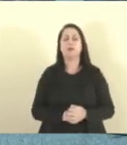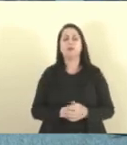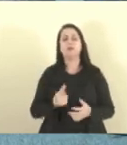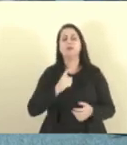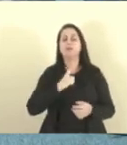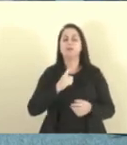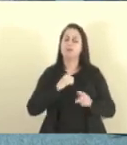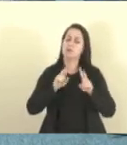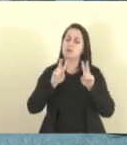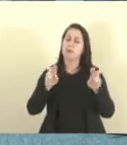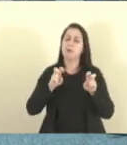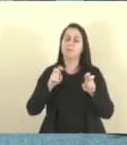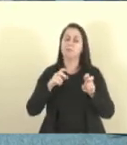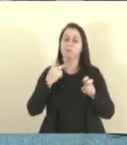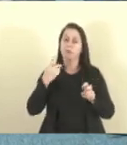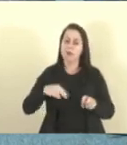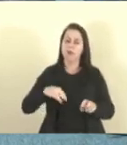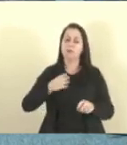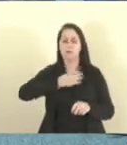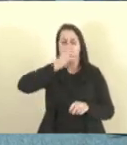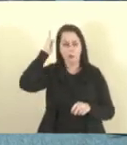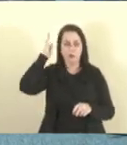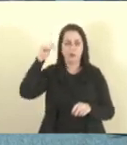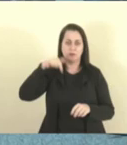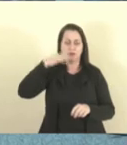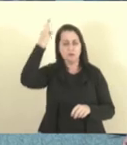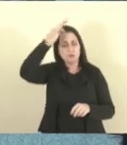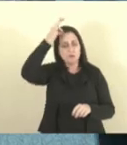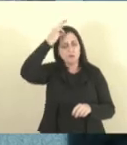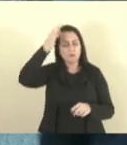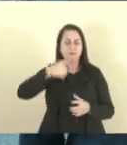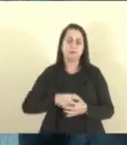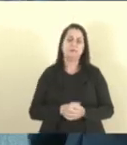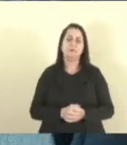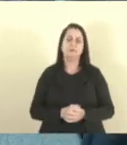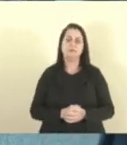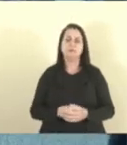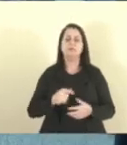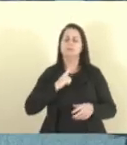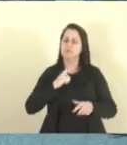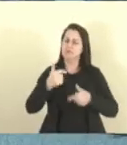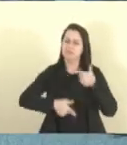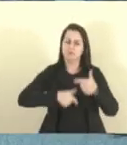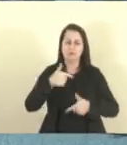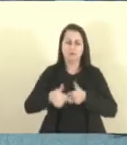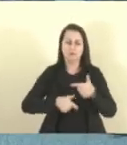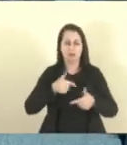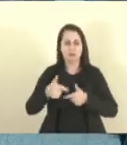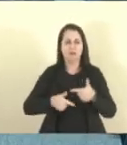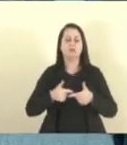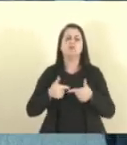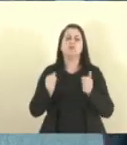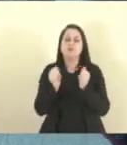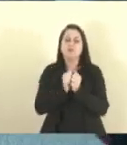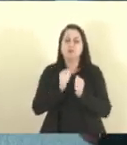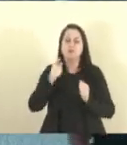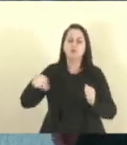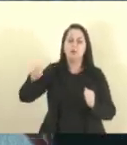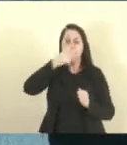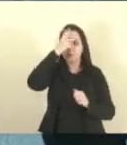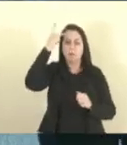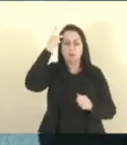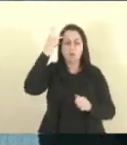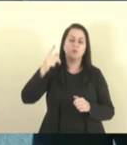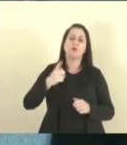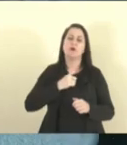à polícia militar, ao bombeiro militar, que faça o trabalho junto aos pregoeiros, junto